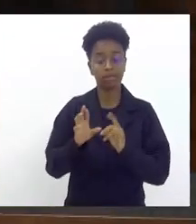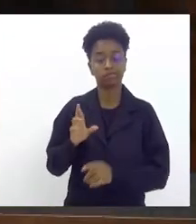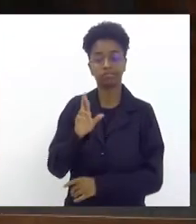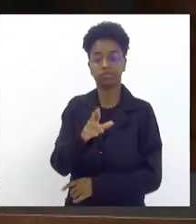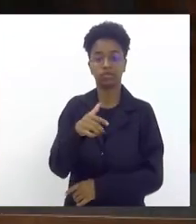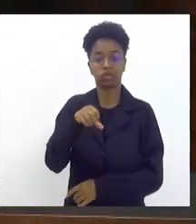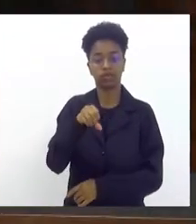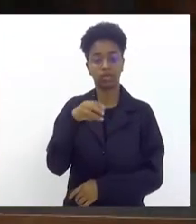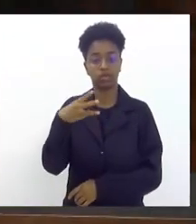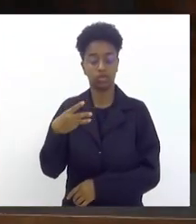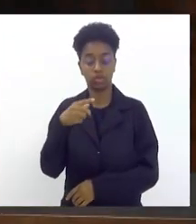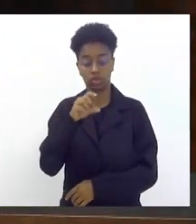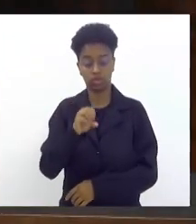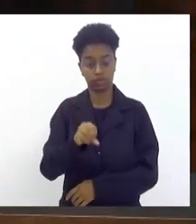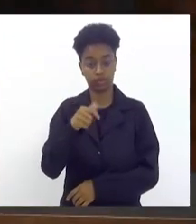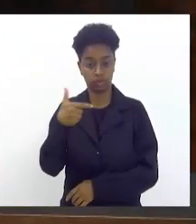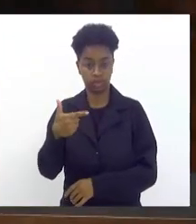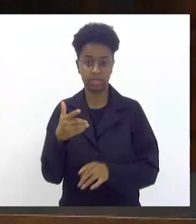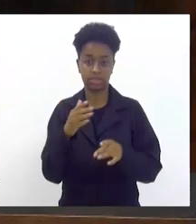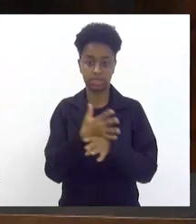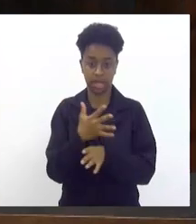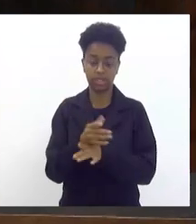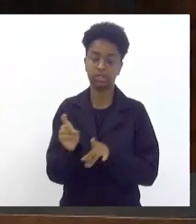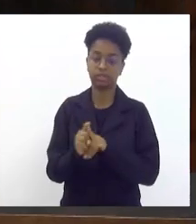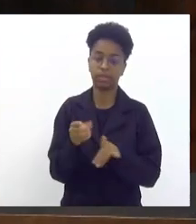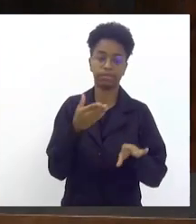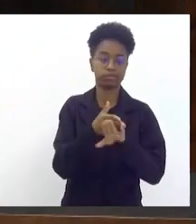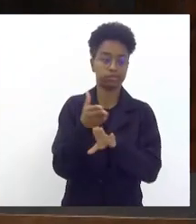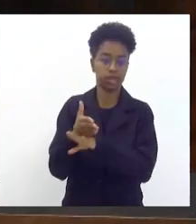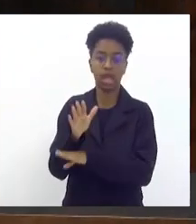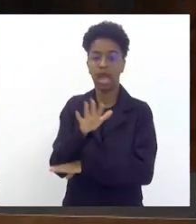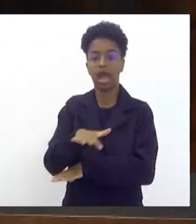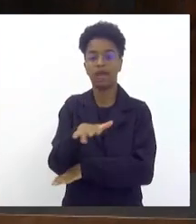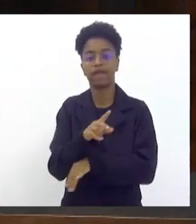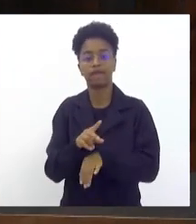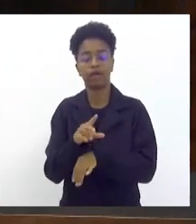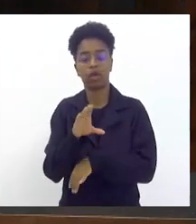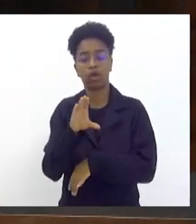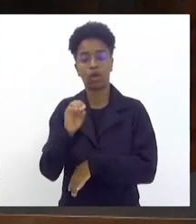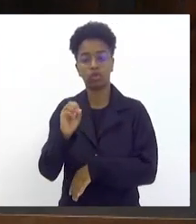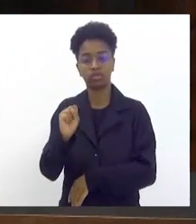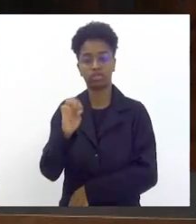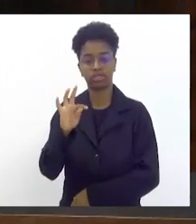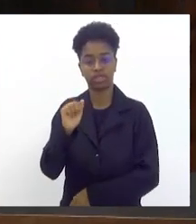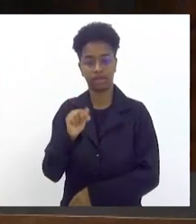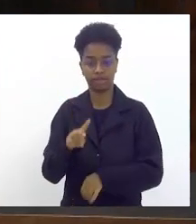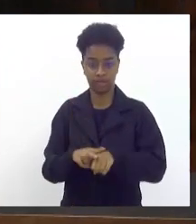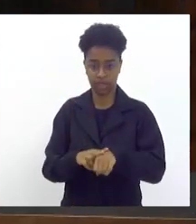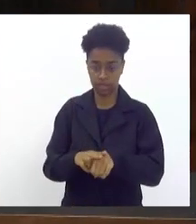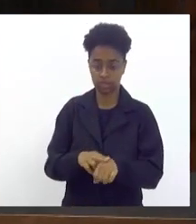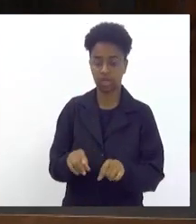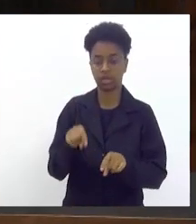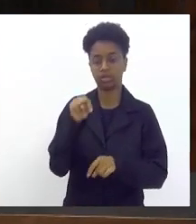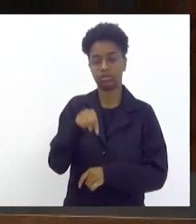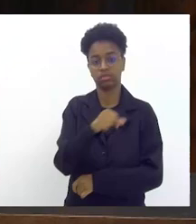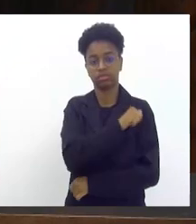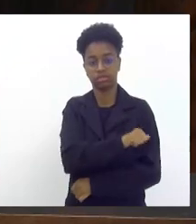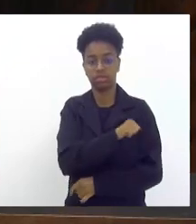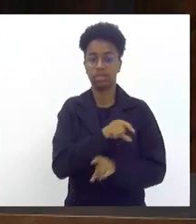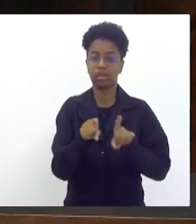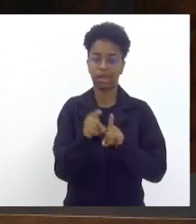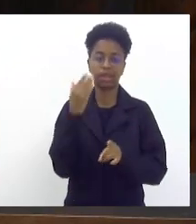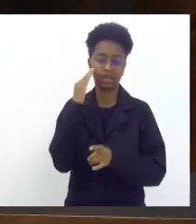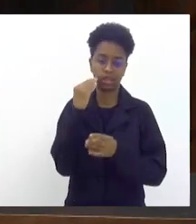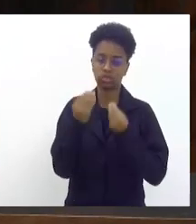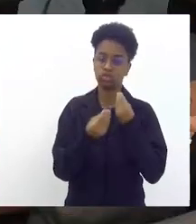presença muito forte na Costa Verde do Rio de Janeiro entende os desafios do carnaval naquela região assim como eu por mais que tenha